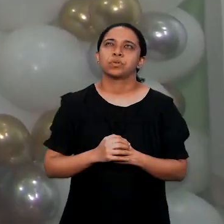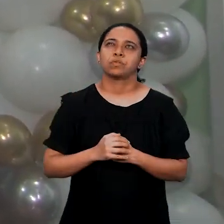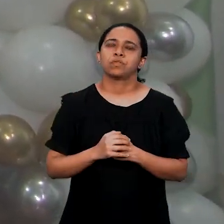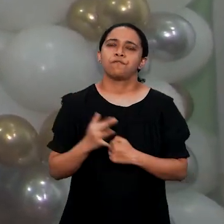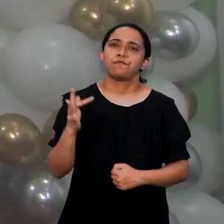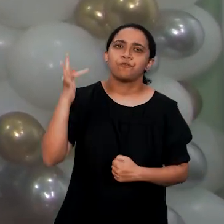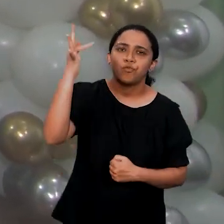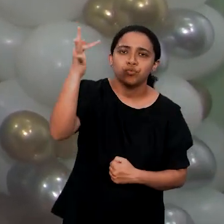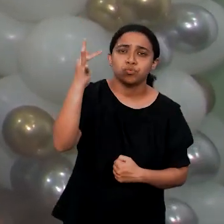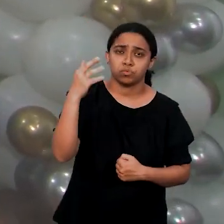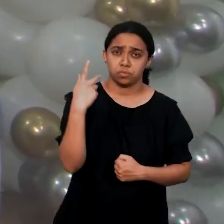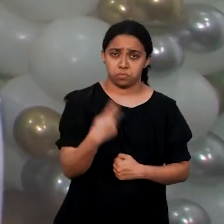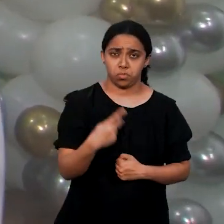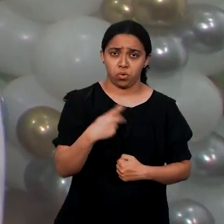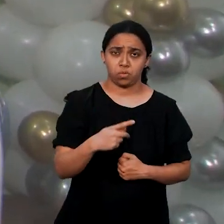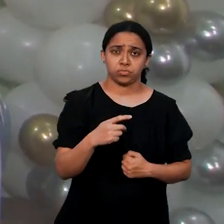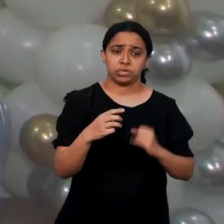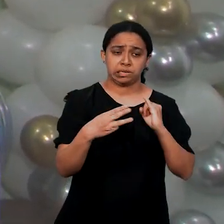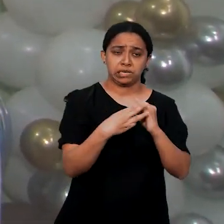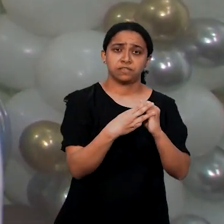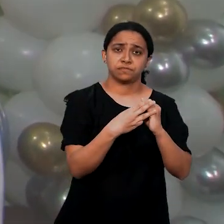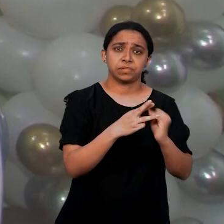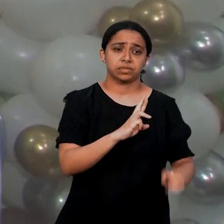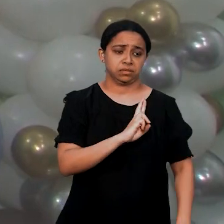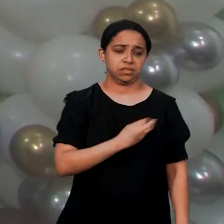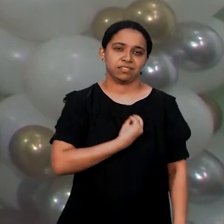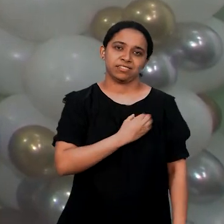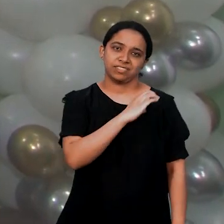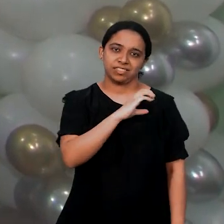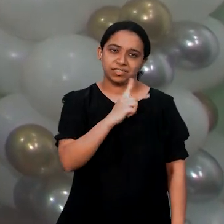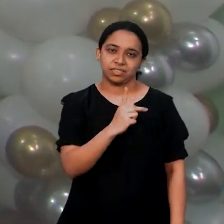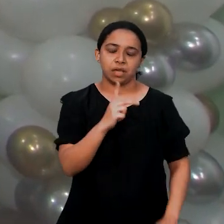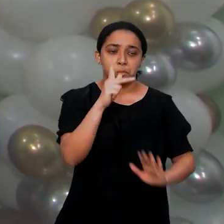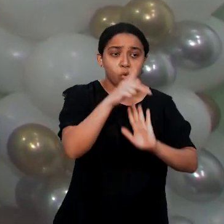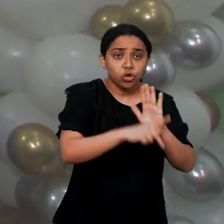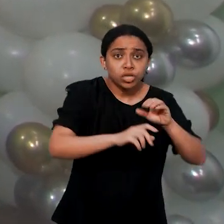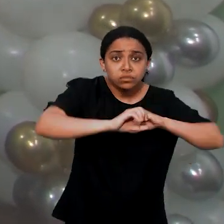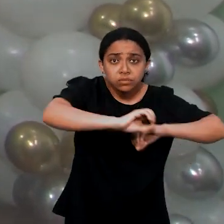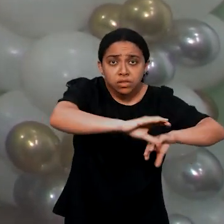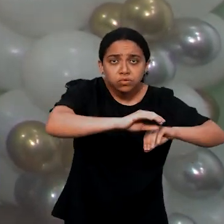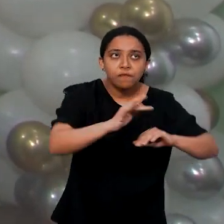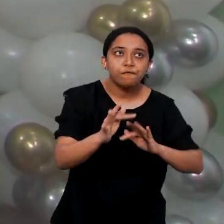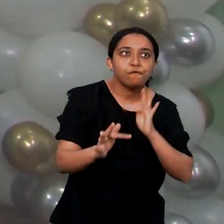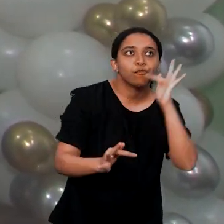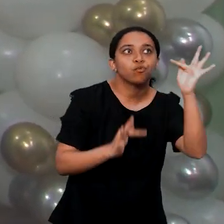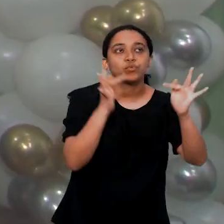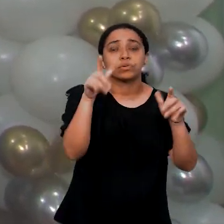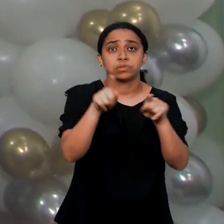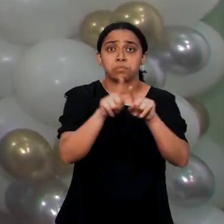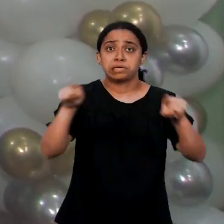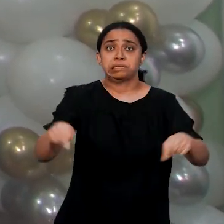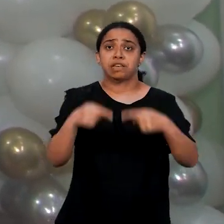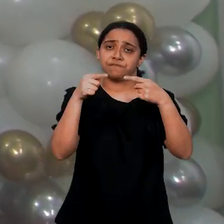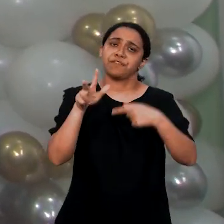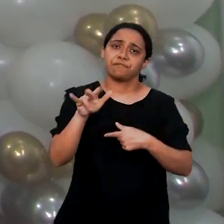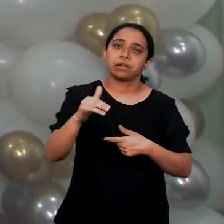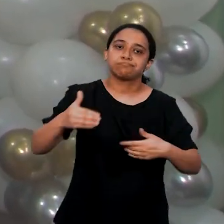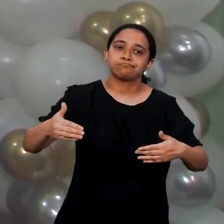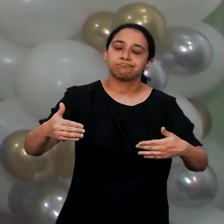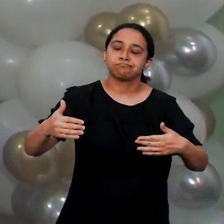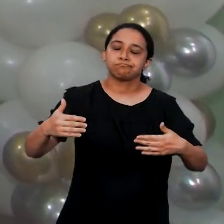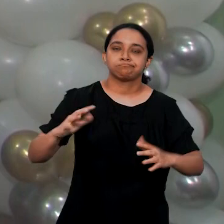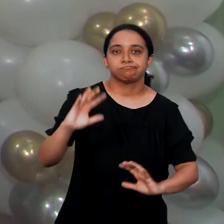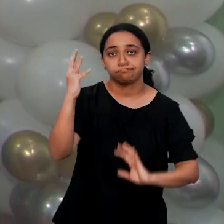sobre o futuro desta unidade, com relação aos seus projetos educacionais, aos seus desafios que